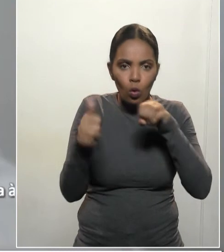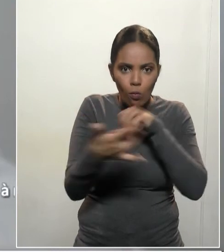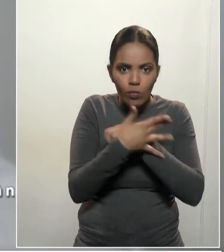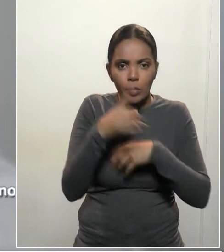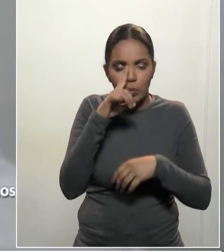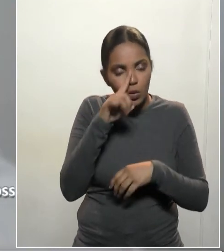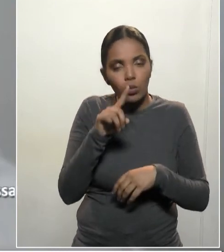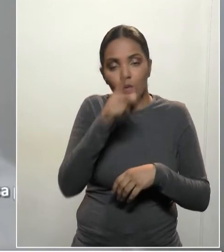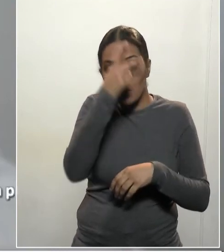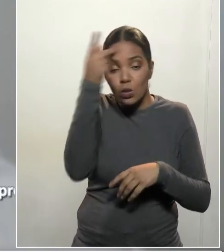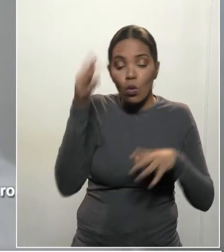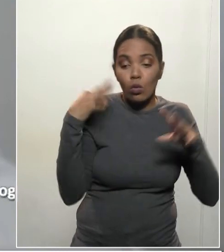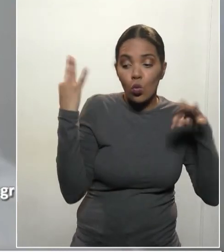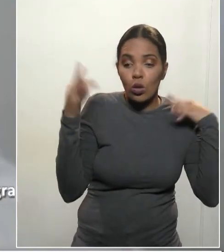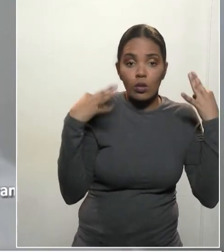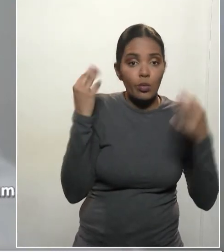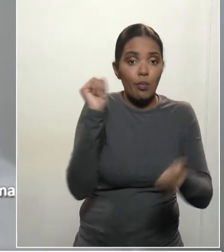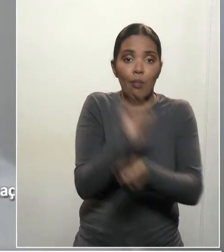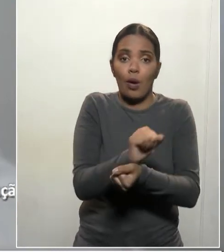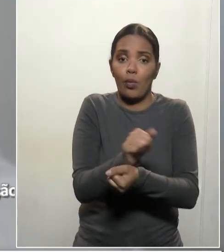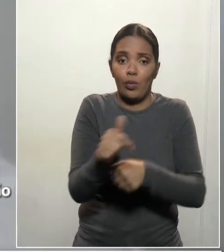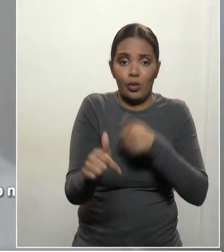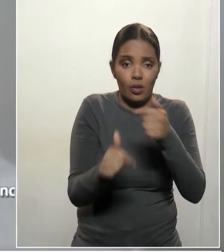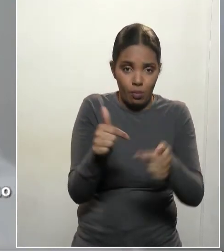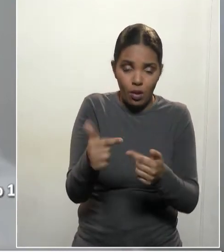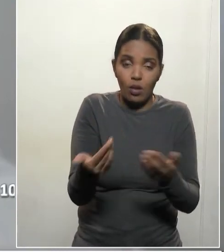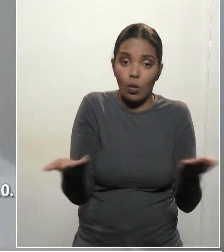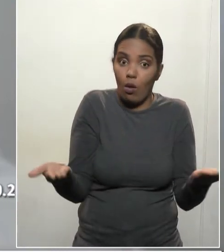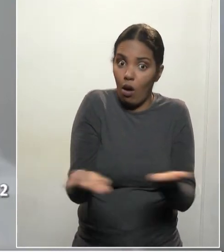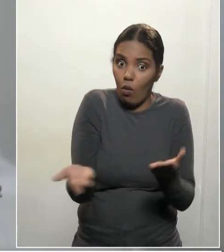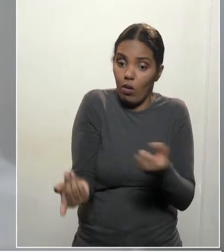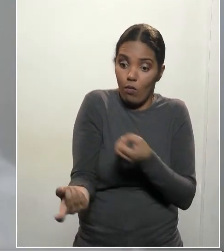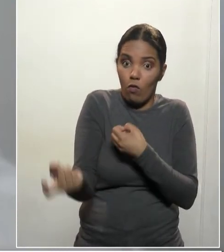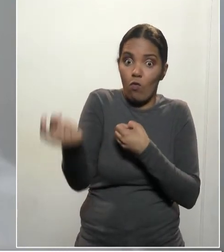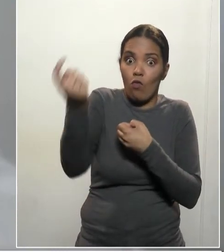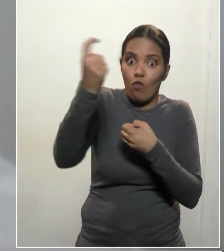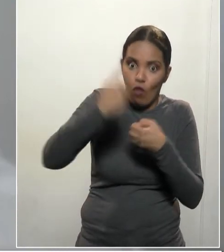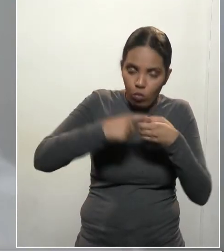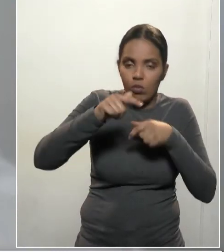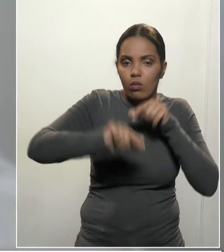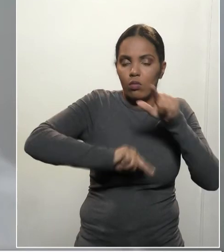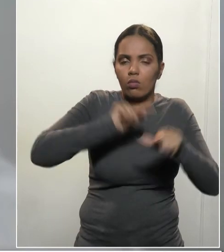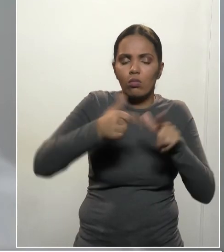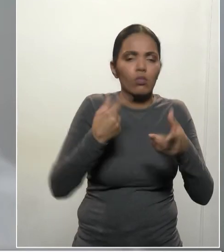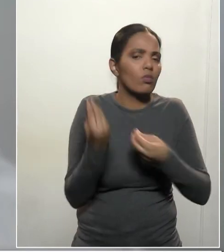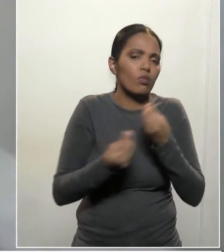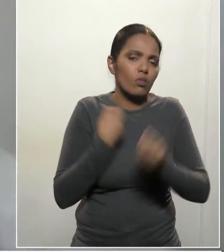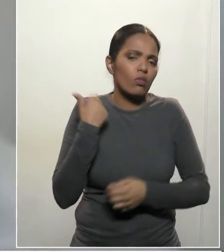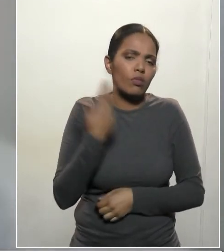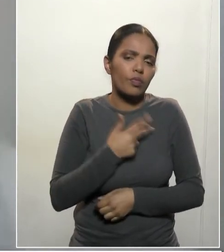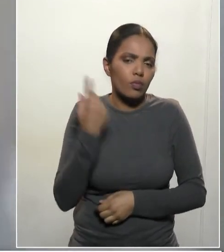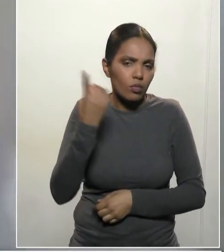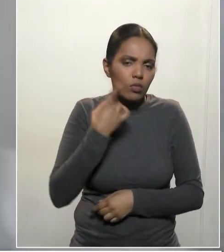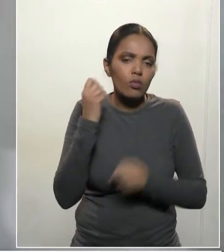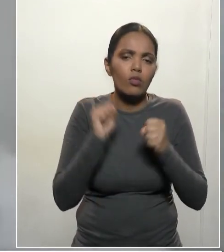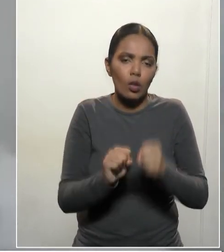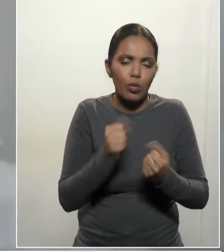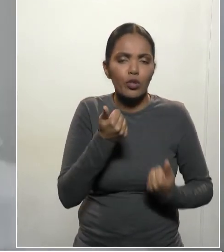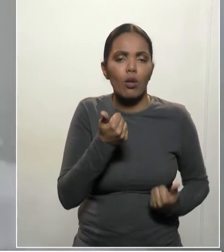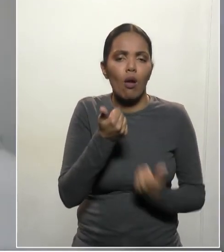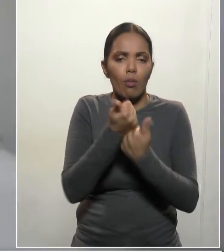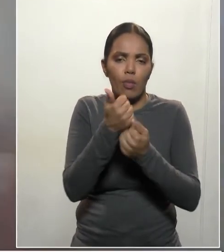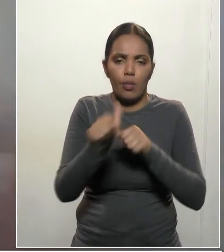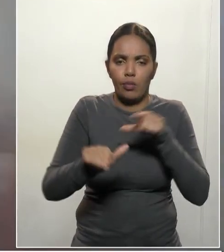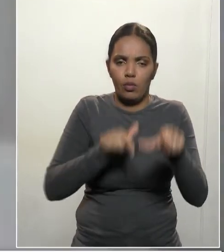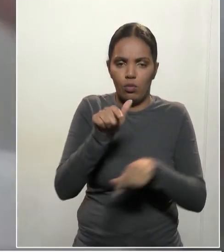e que a gente precisa trabalhar bastante aí a questão dessa retomada e ver como nós, deputados estaduais, podemos estar apoiando.